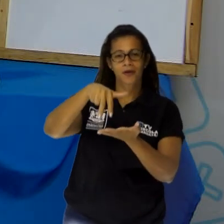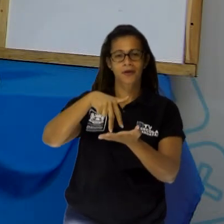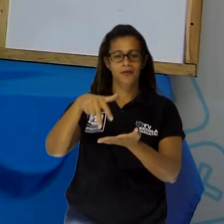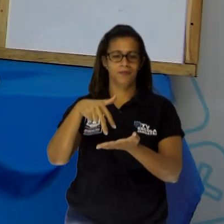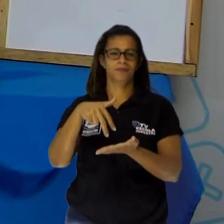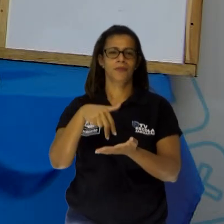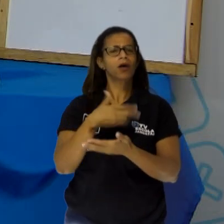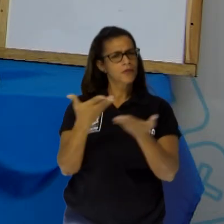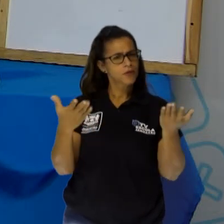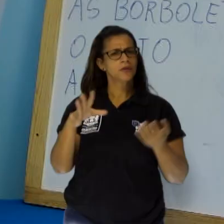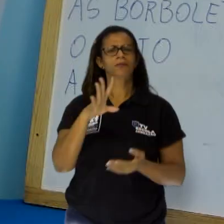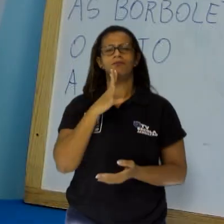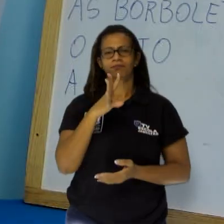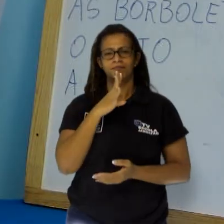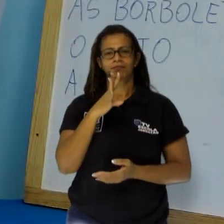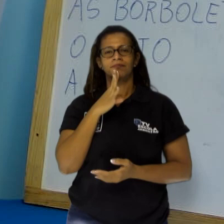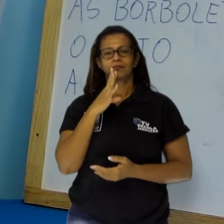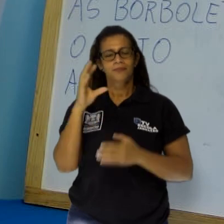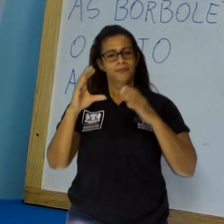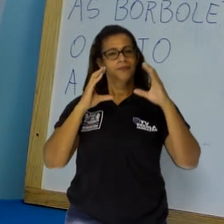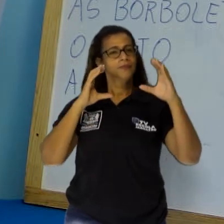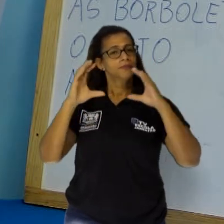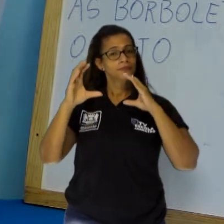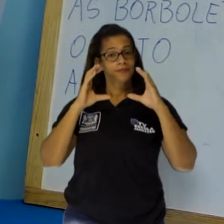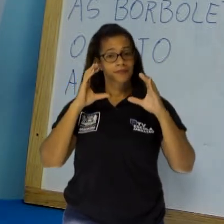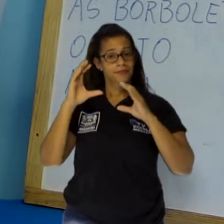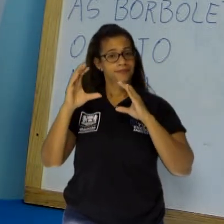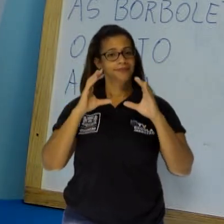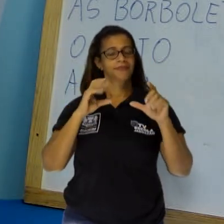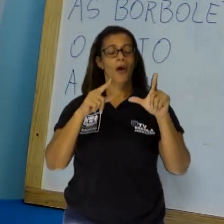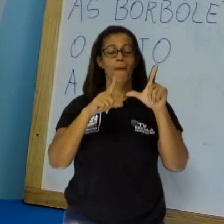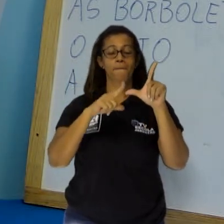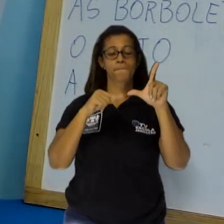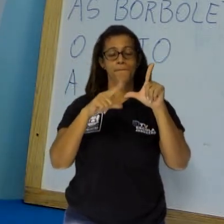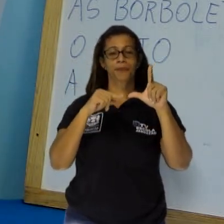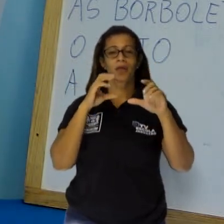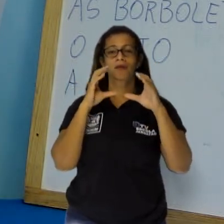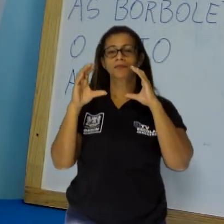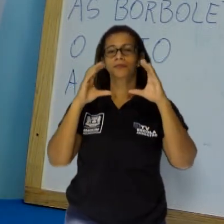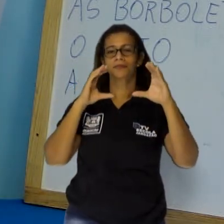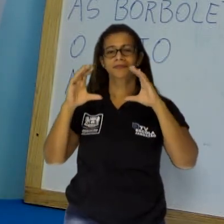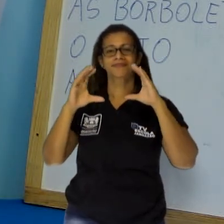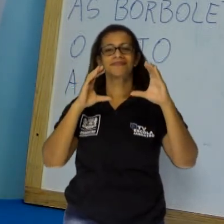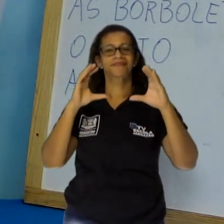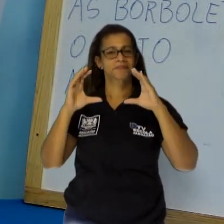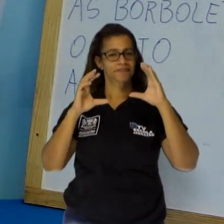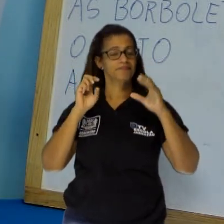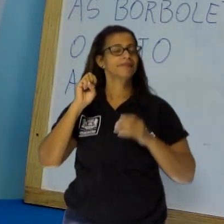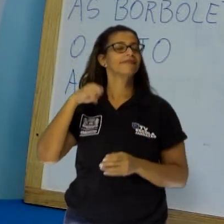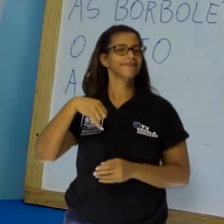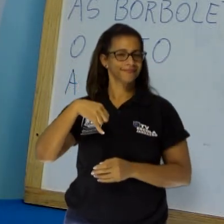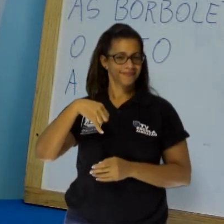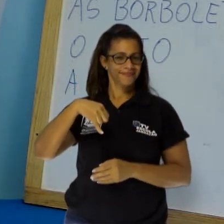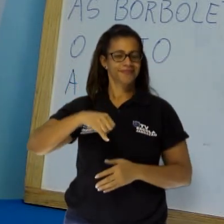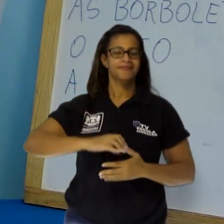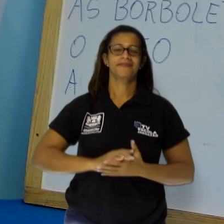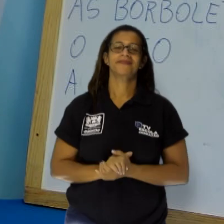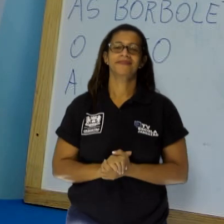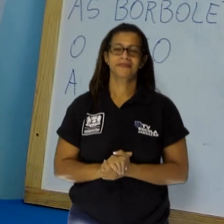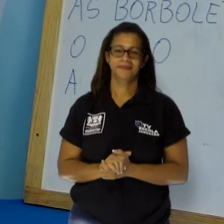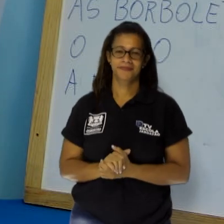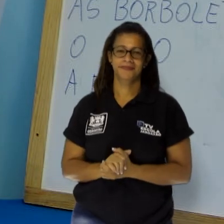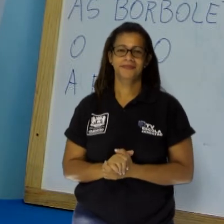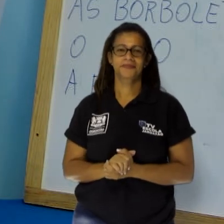conhecem É canção de palavra cantada Sim senhor, sim senhora Mas